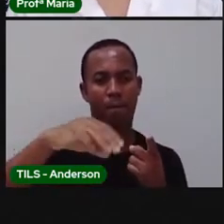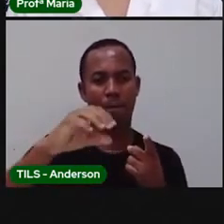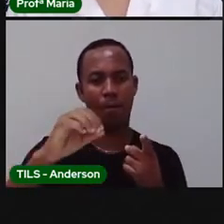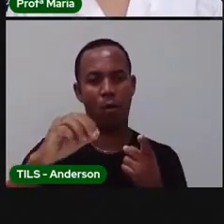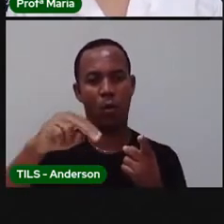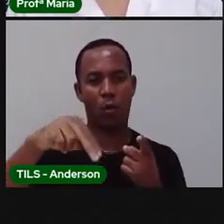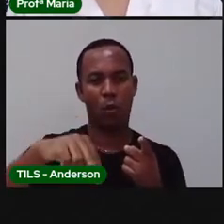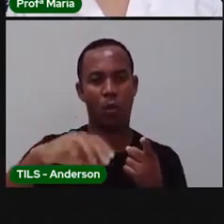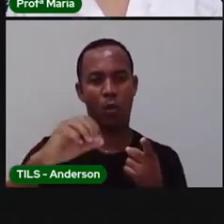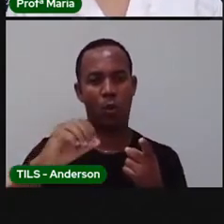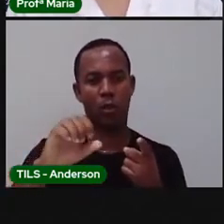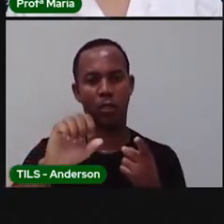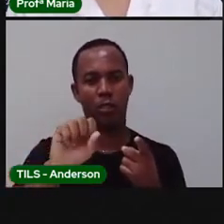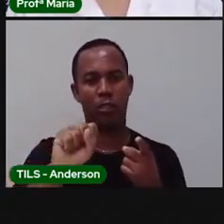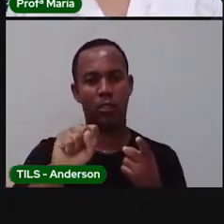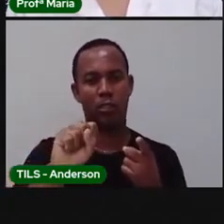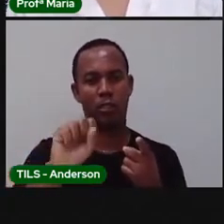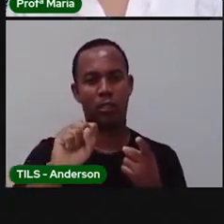Monossílabo.